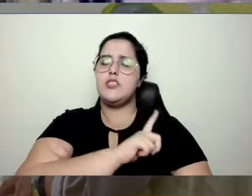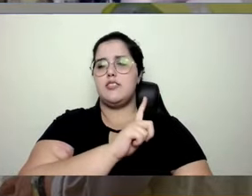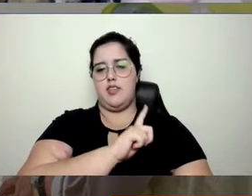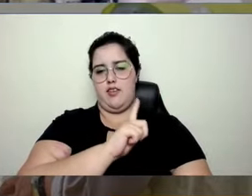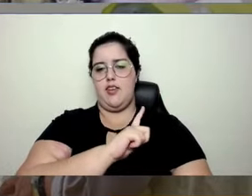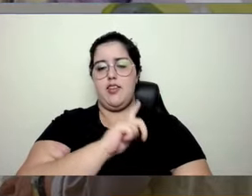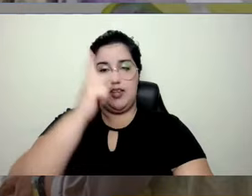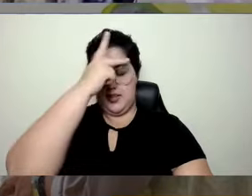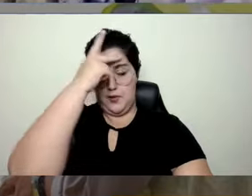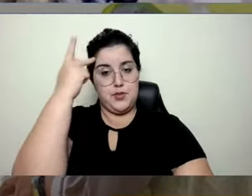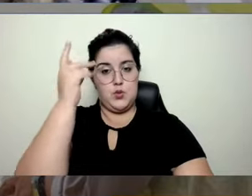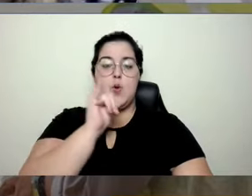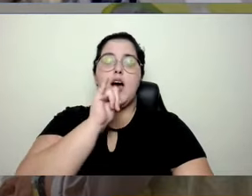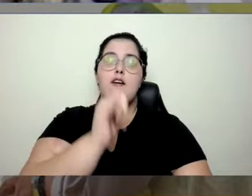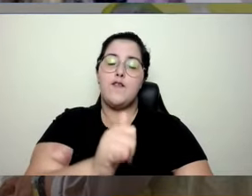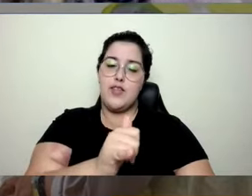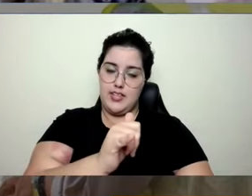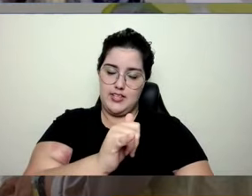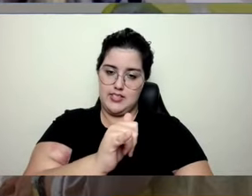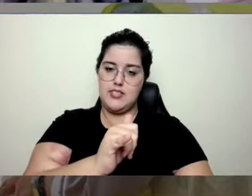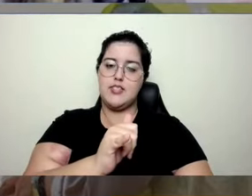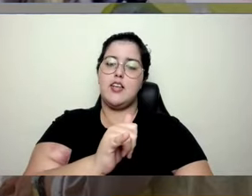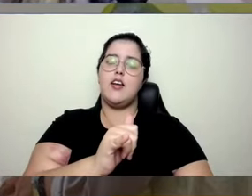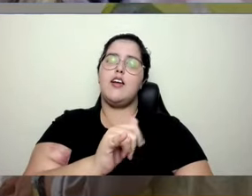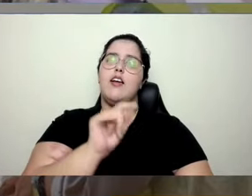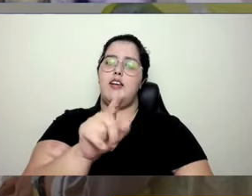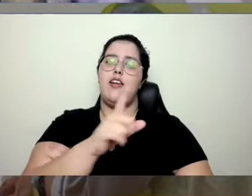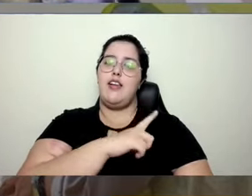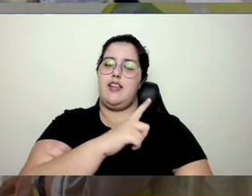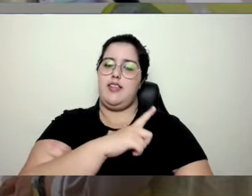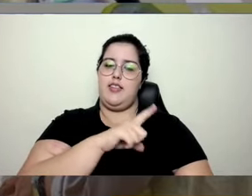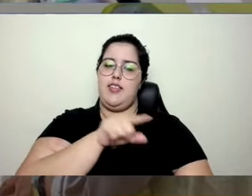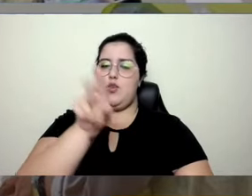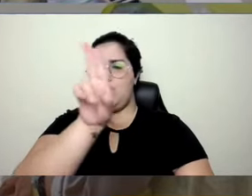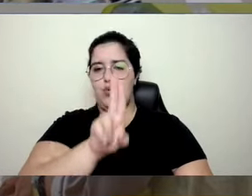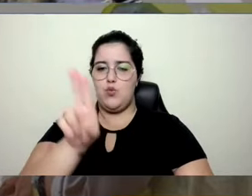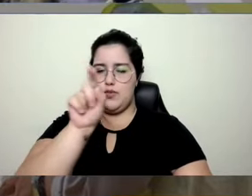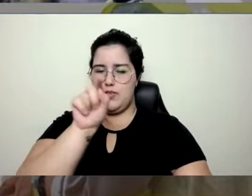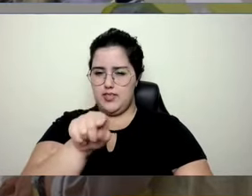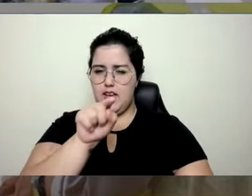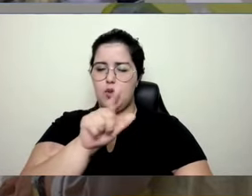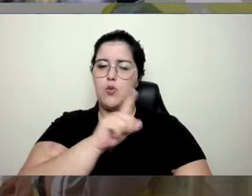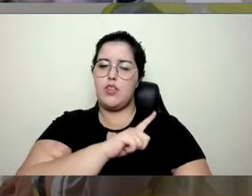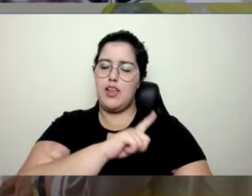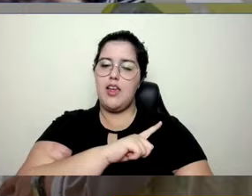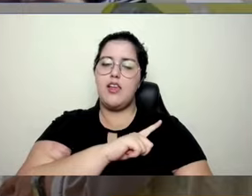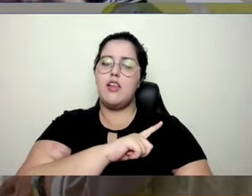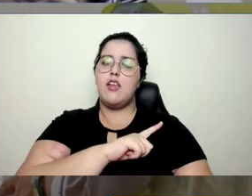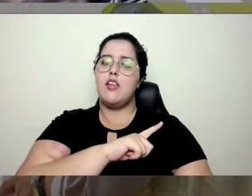avisa você, fala, olha, esses dados vão ser utilizados para